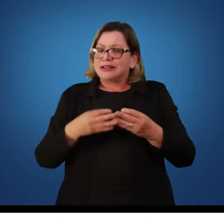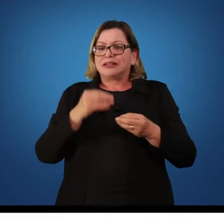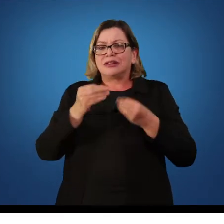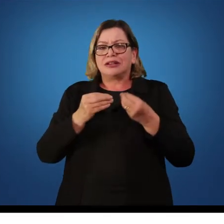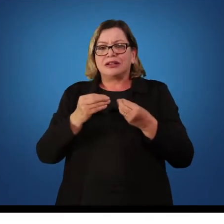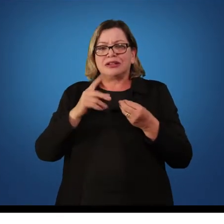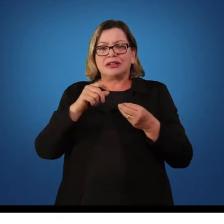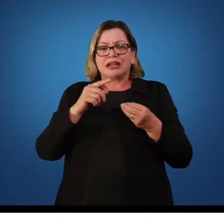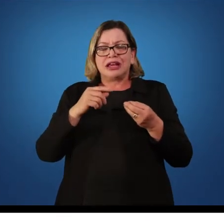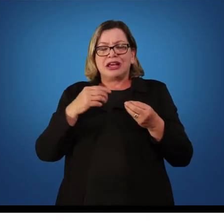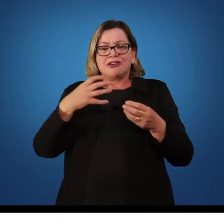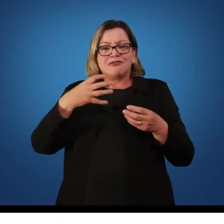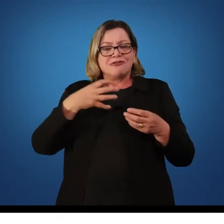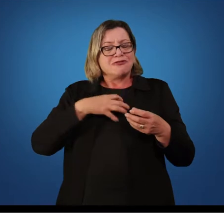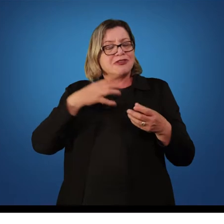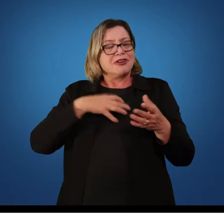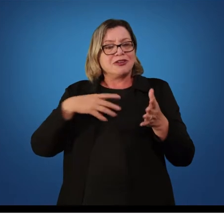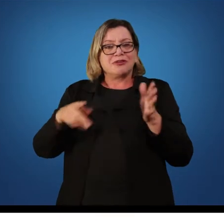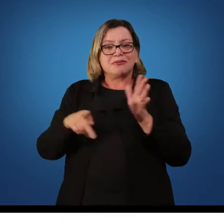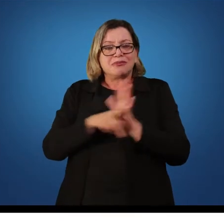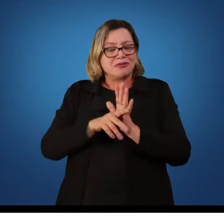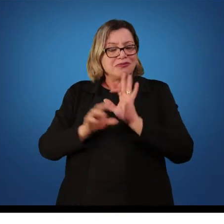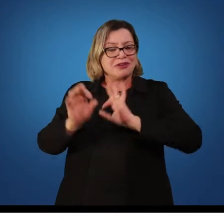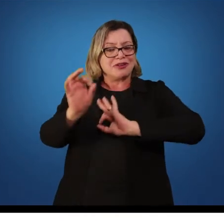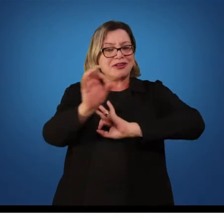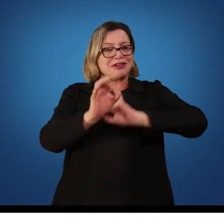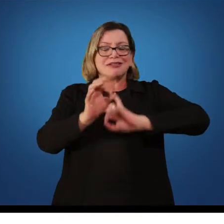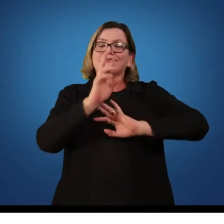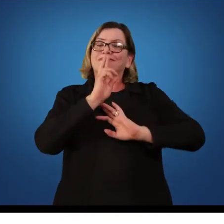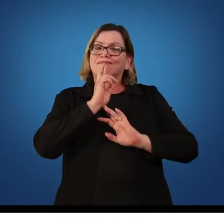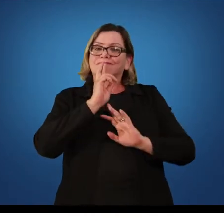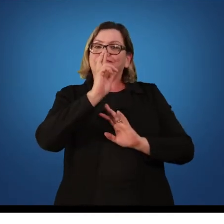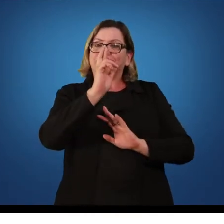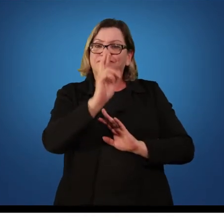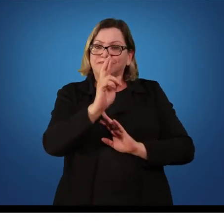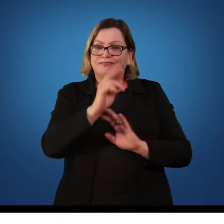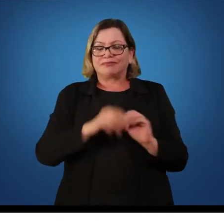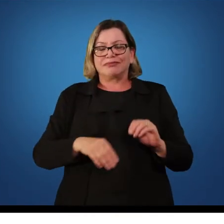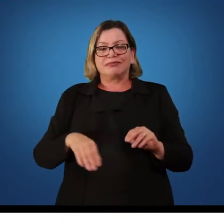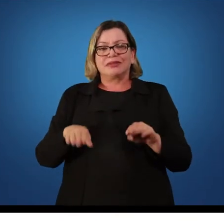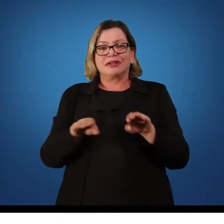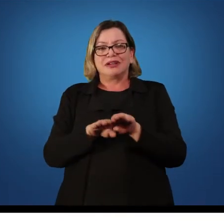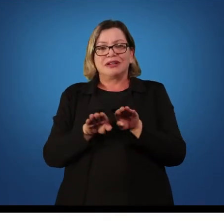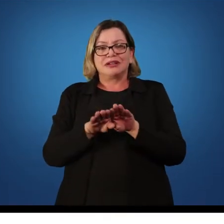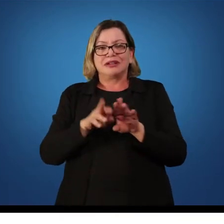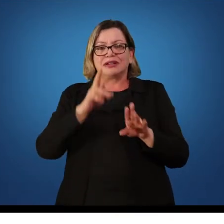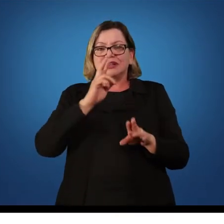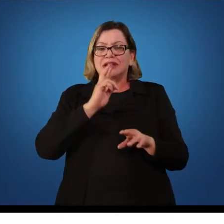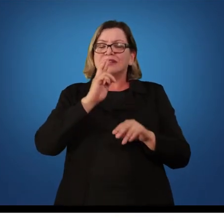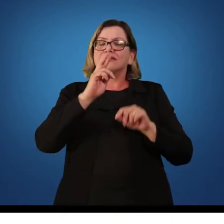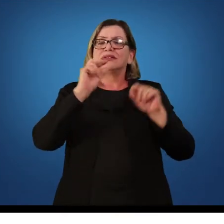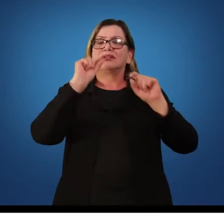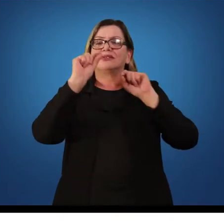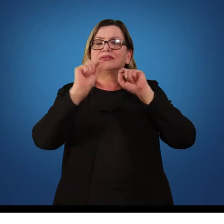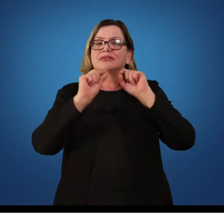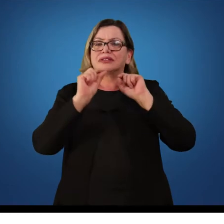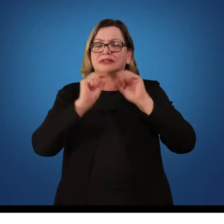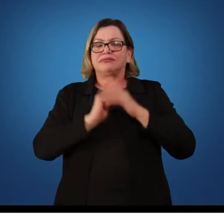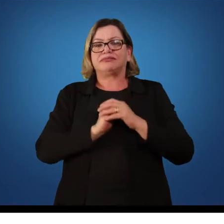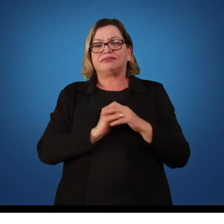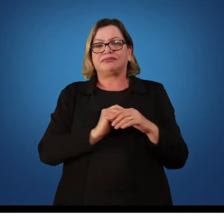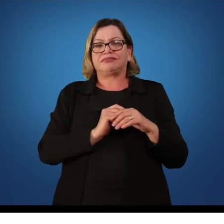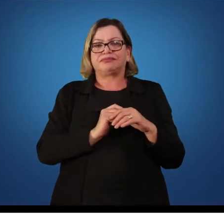é uma forma de programar uma resposta. E a resposta, o que é? A